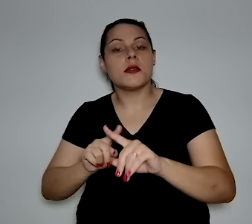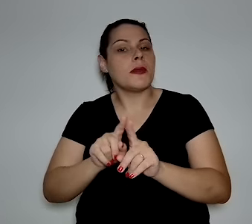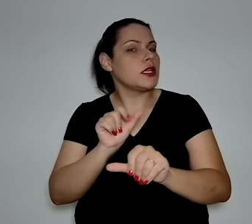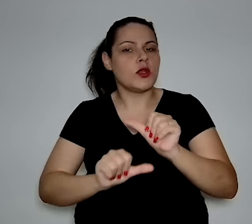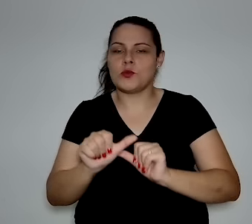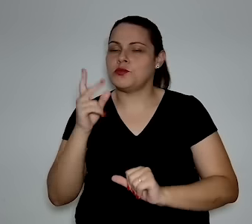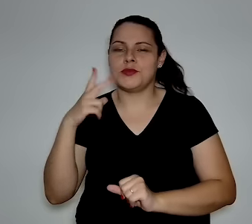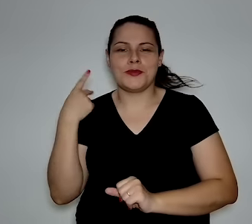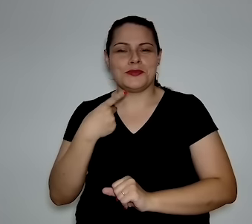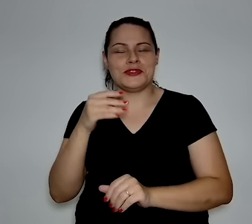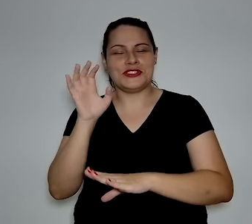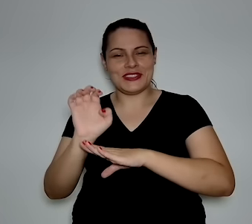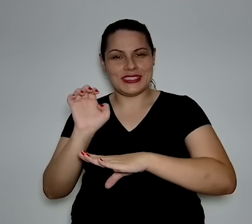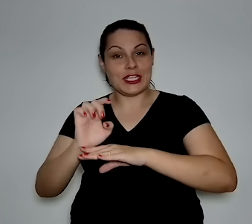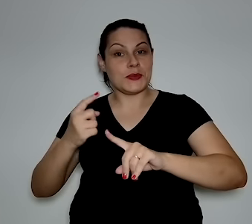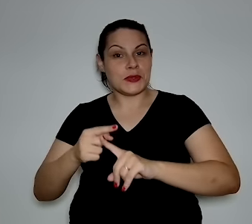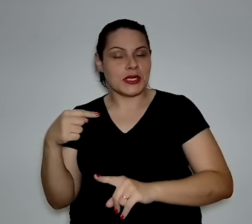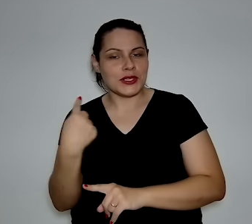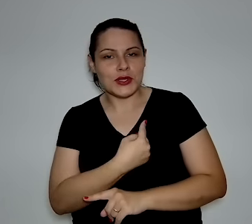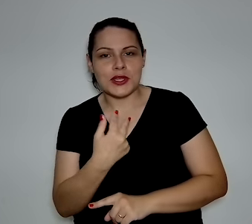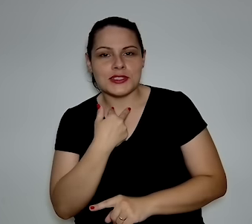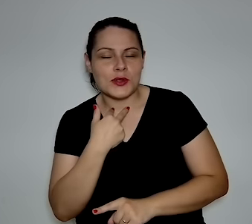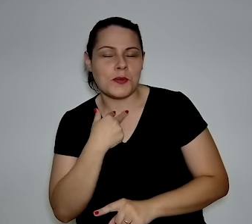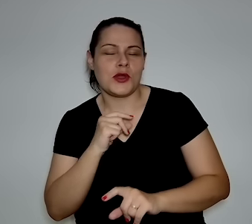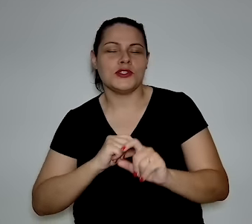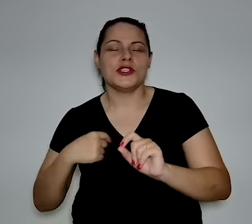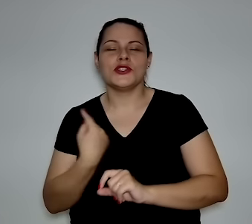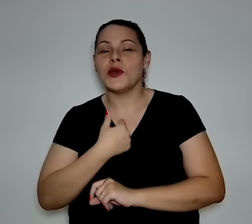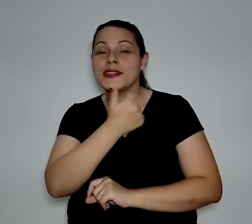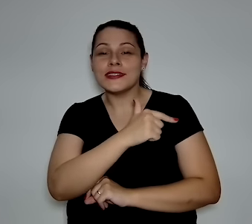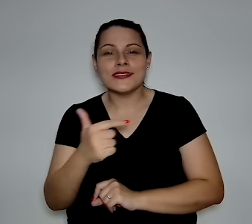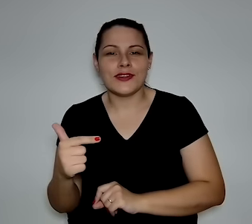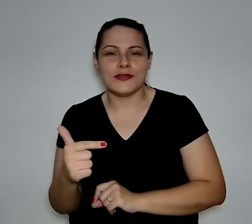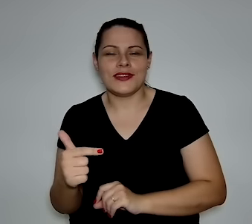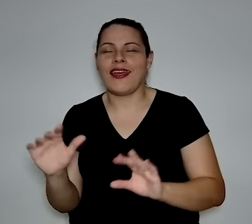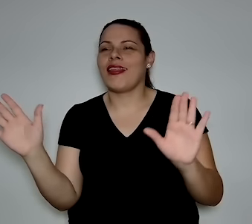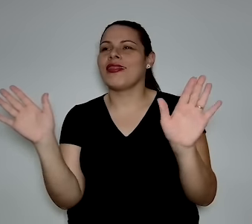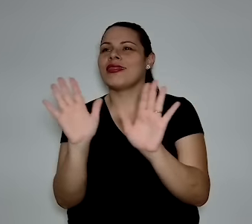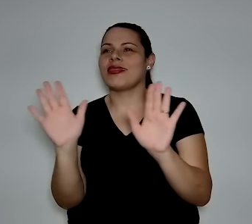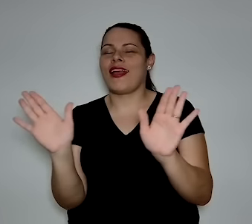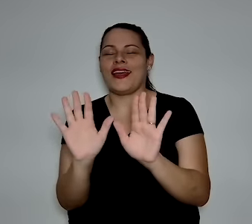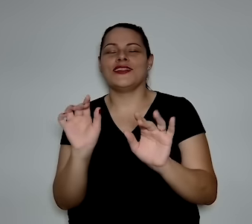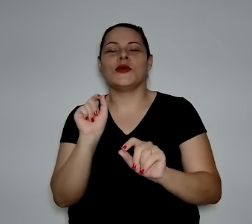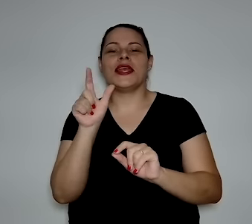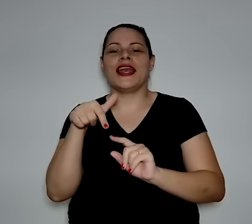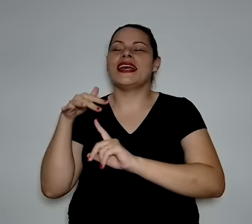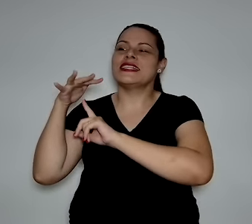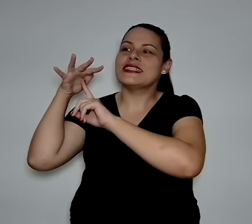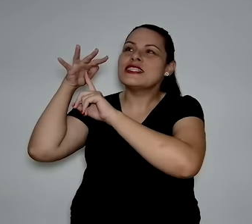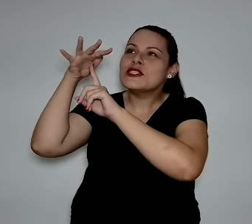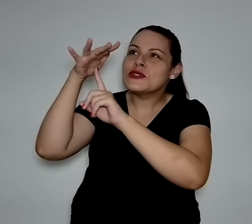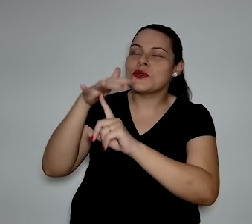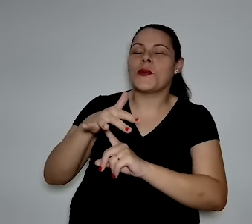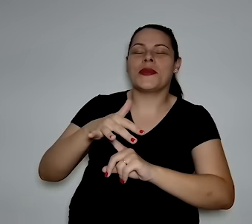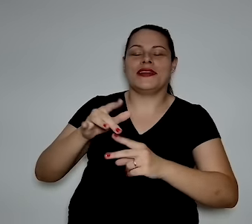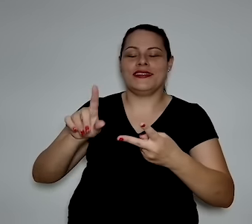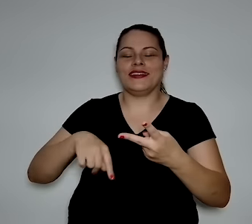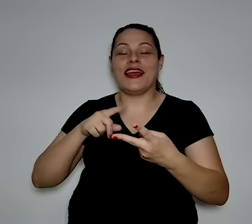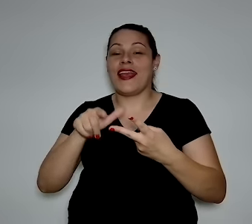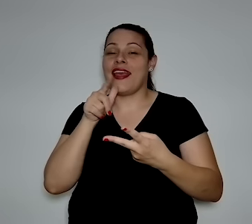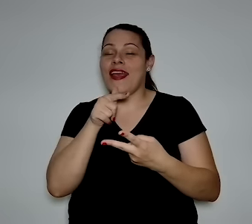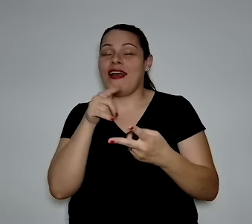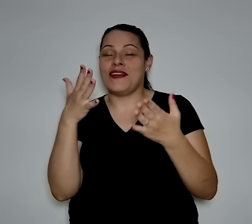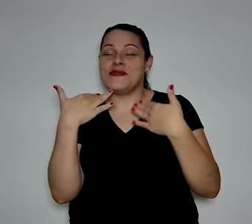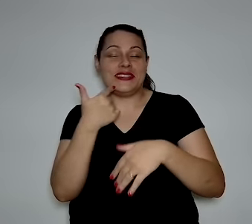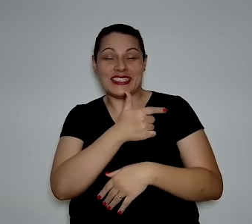a política de Estado, porque nós não podemos, nós não temos nem sombra e nem água fresca, literalmente. Então,